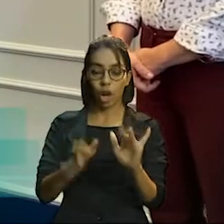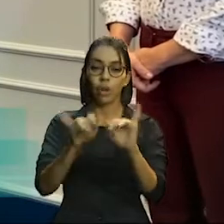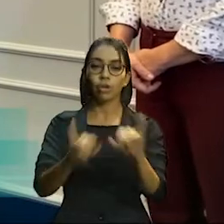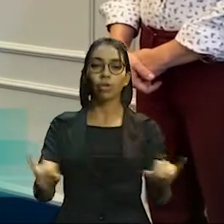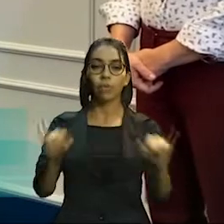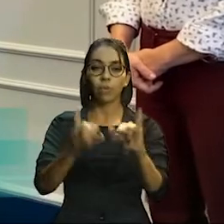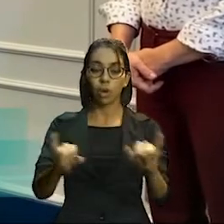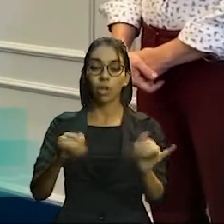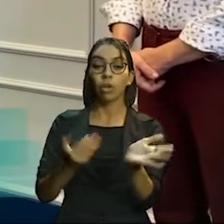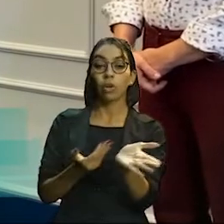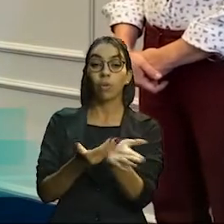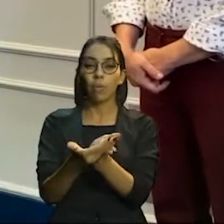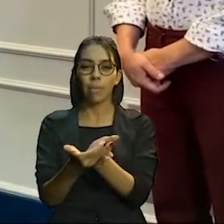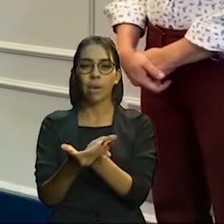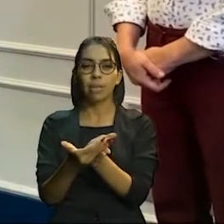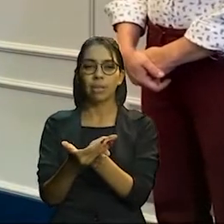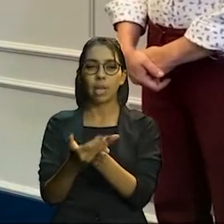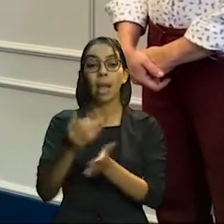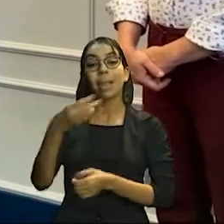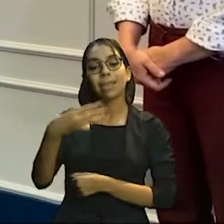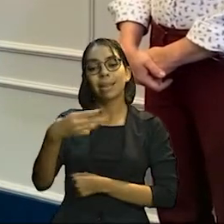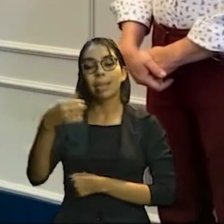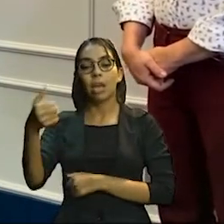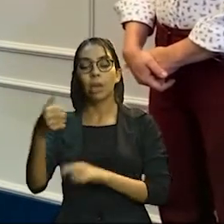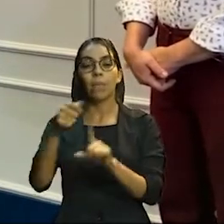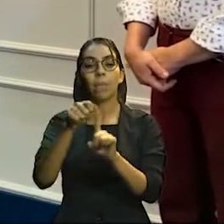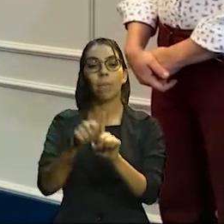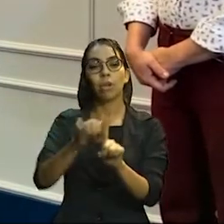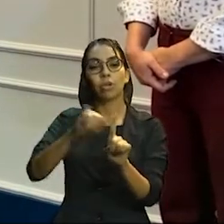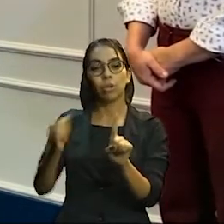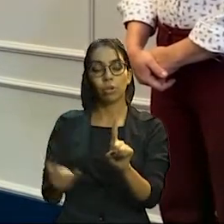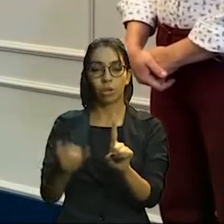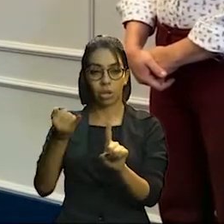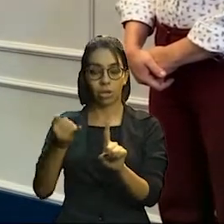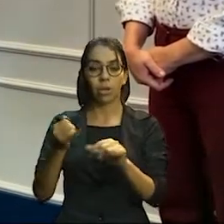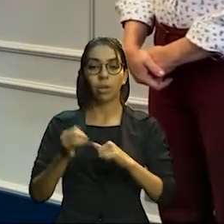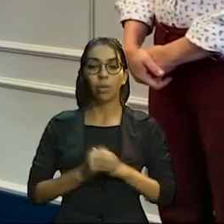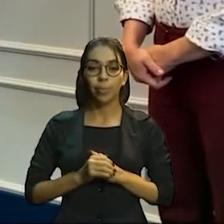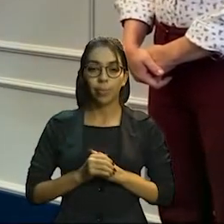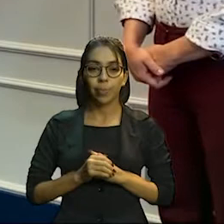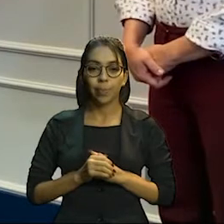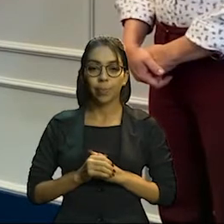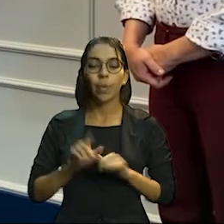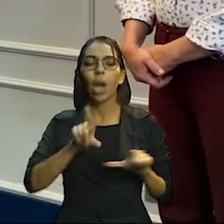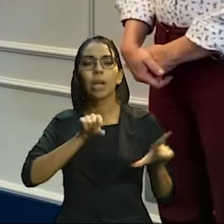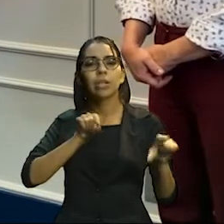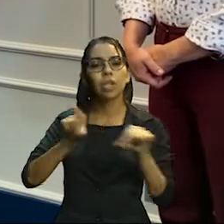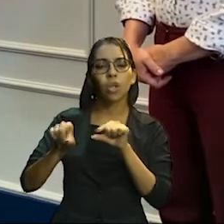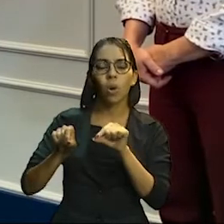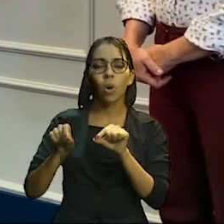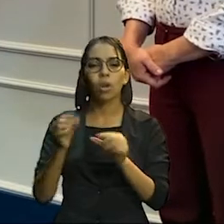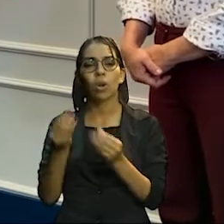posse no dia 31 de janeiro. E a convocação, ela